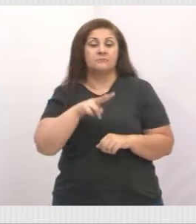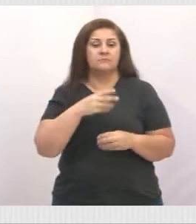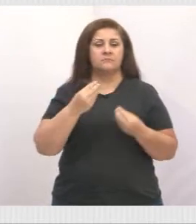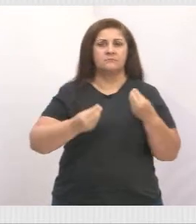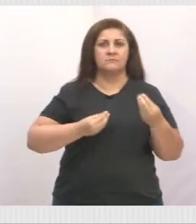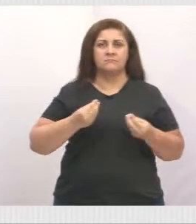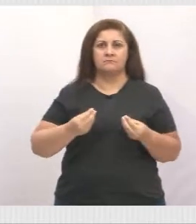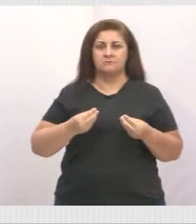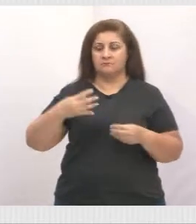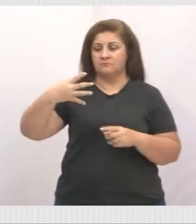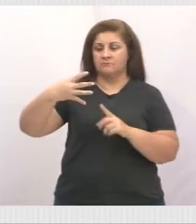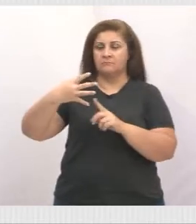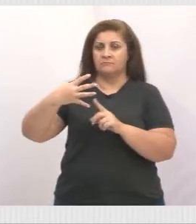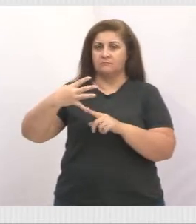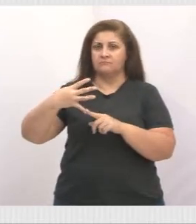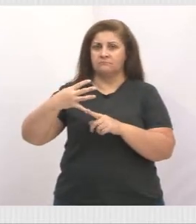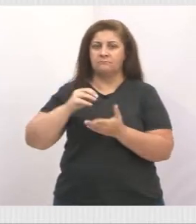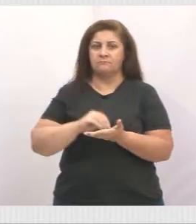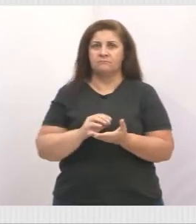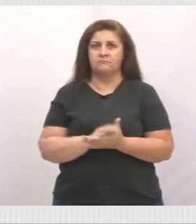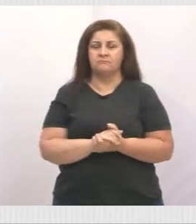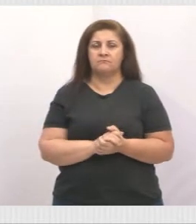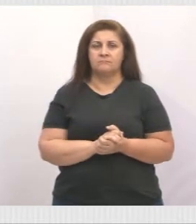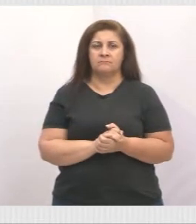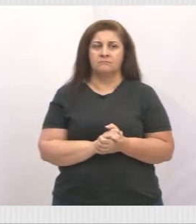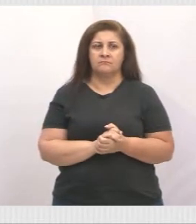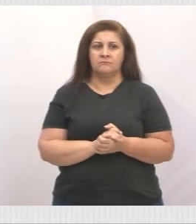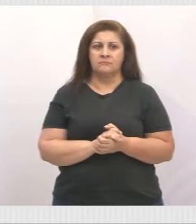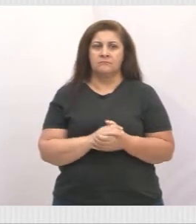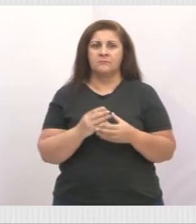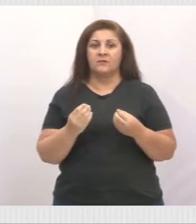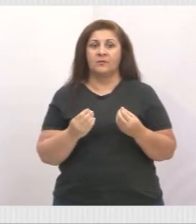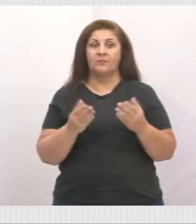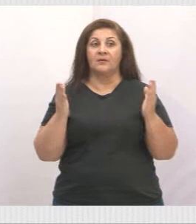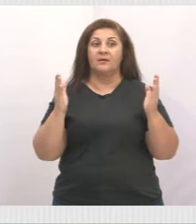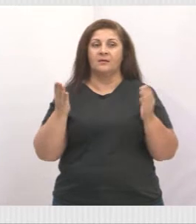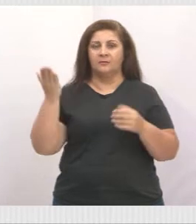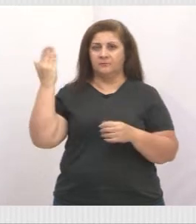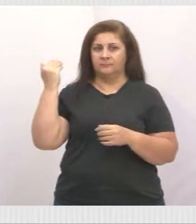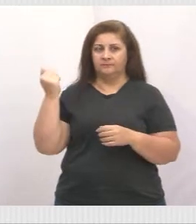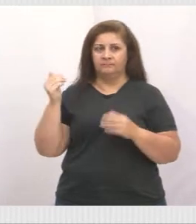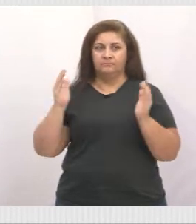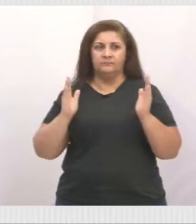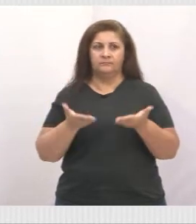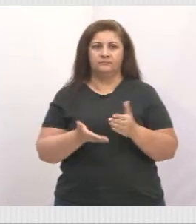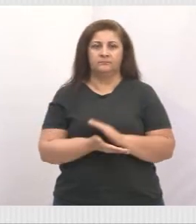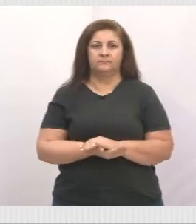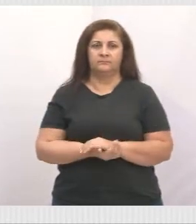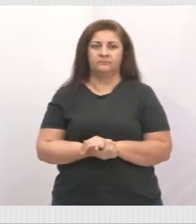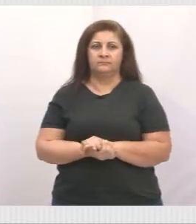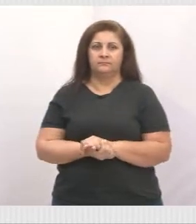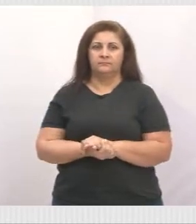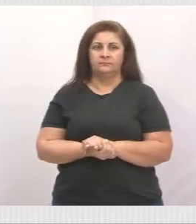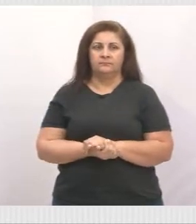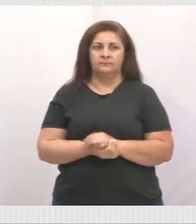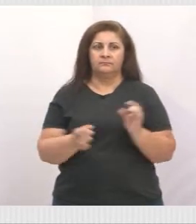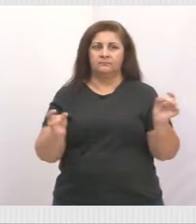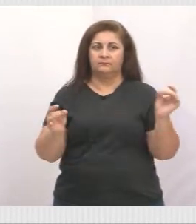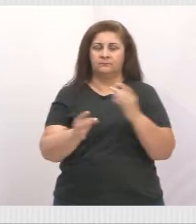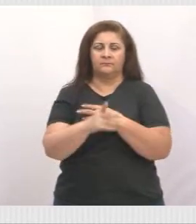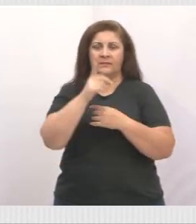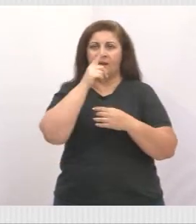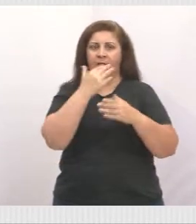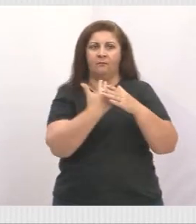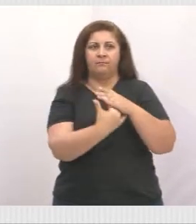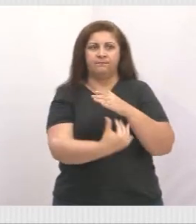quarto ponto. Pode ir para a próxima foto? Como que estava? E olha agora, olha como ficou. Acabou o vazamento,